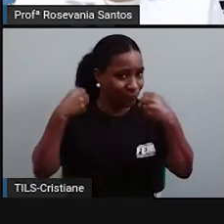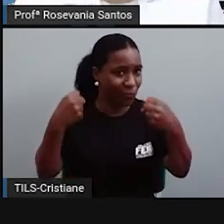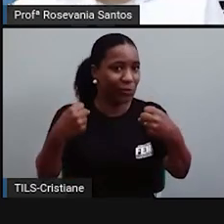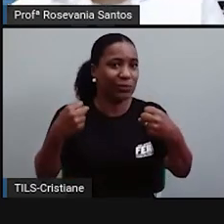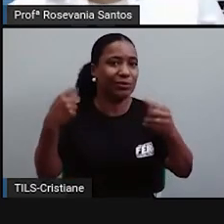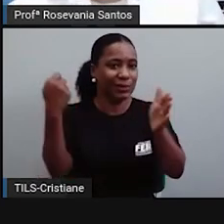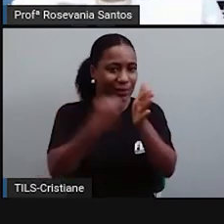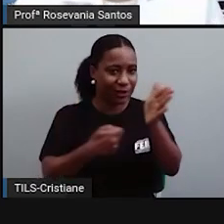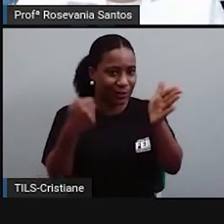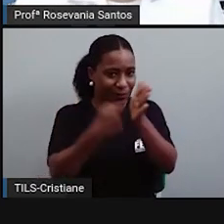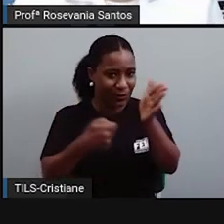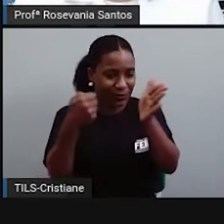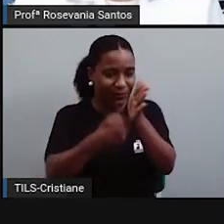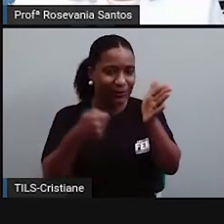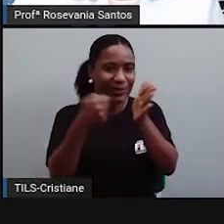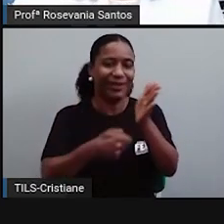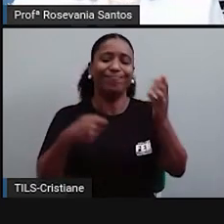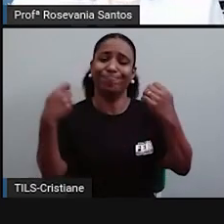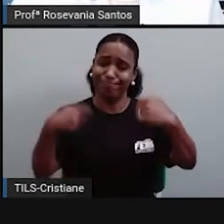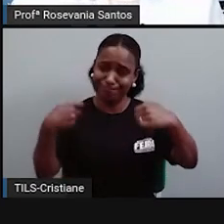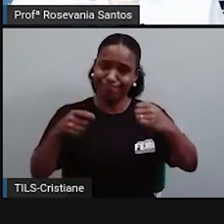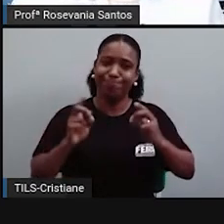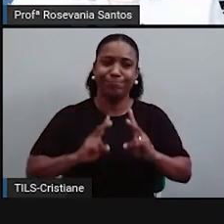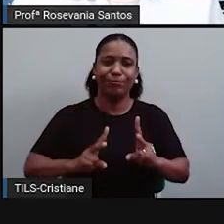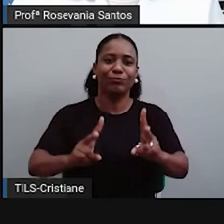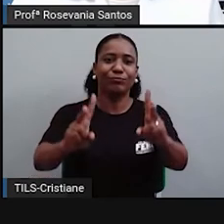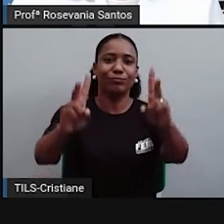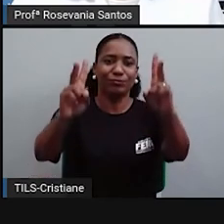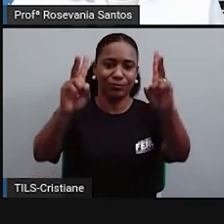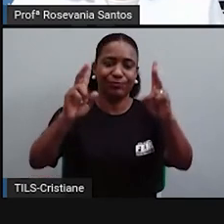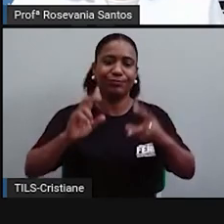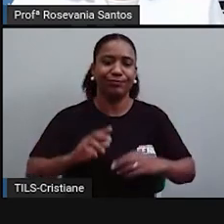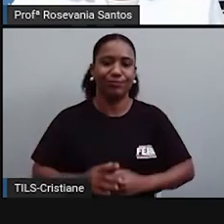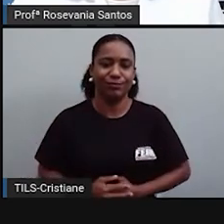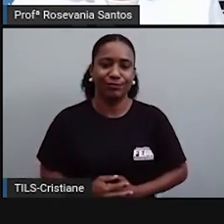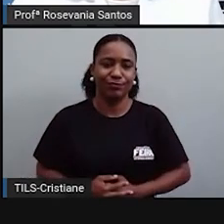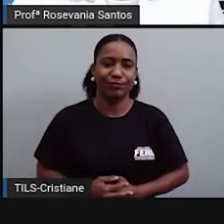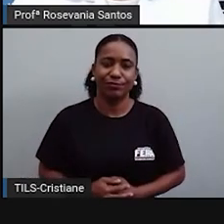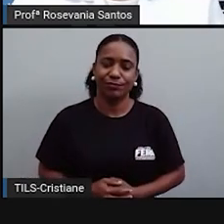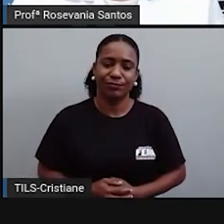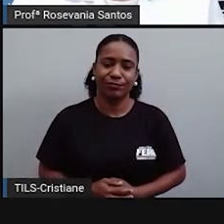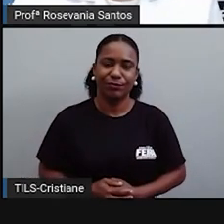A gente ainda tem que andar muito. Aí, todos lá. Então,